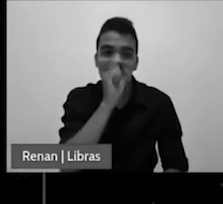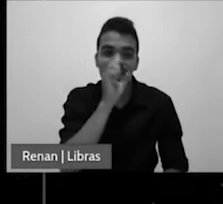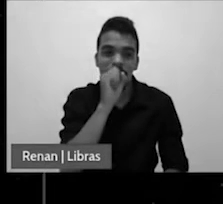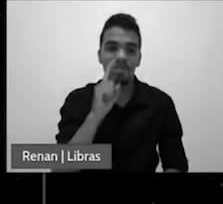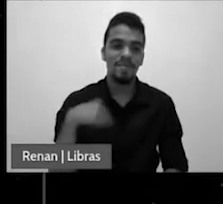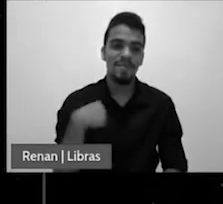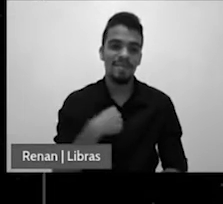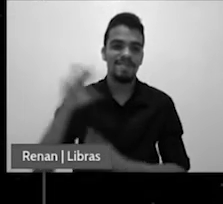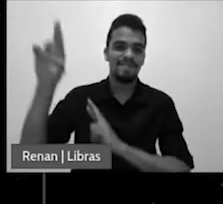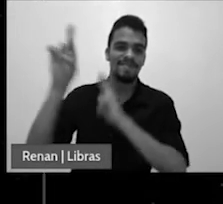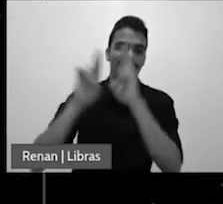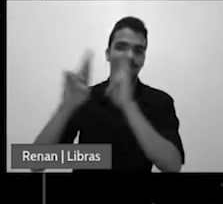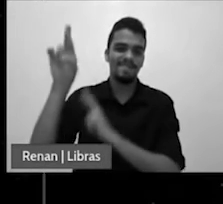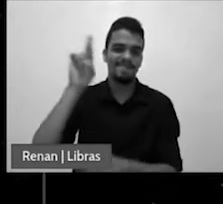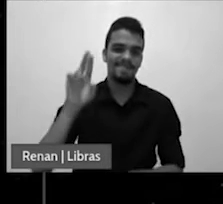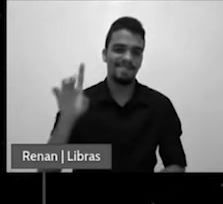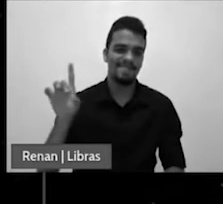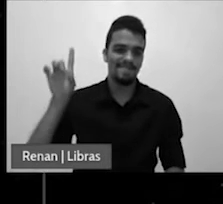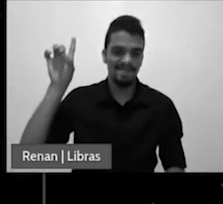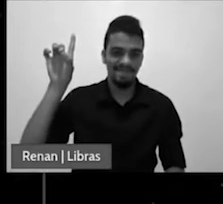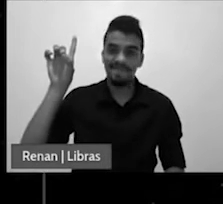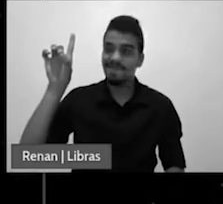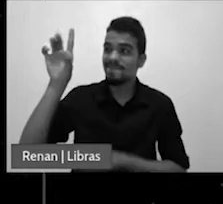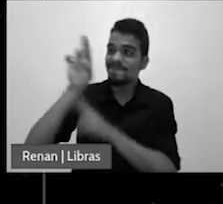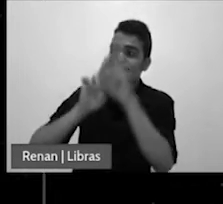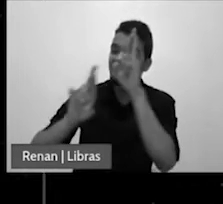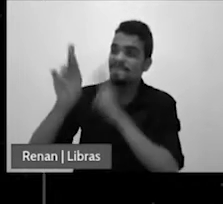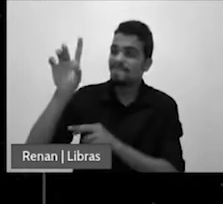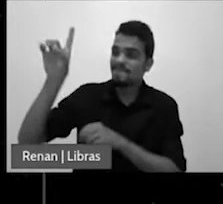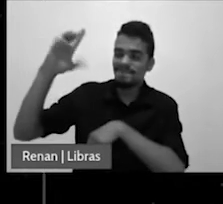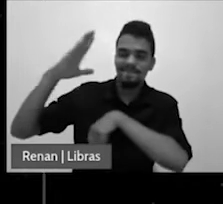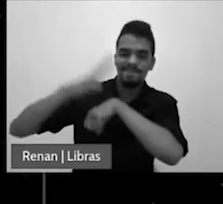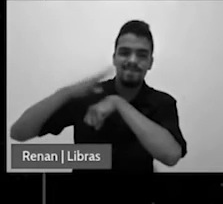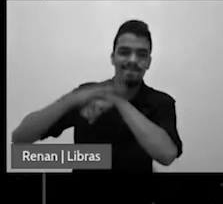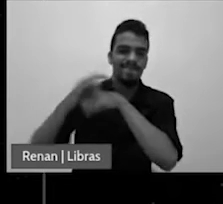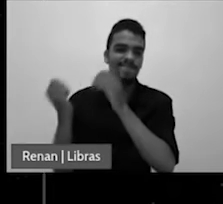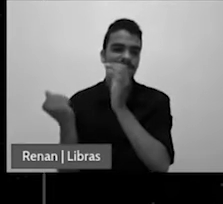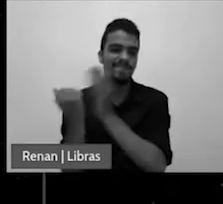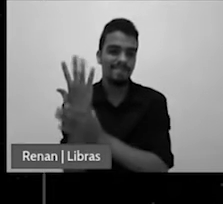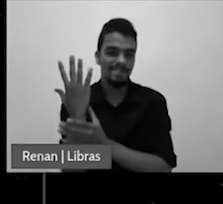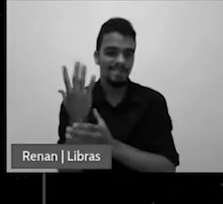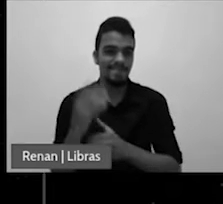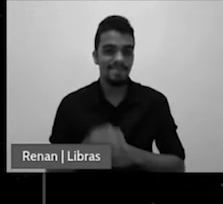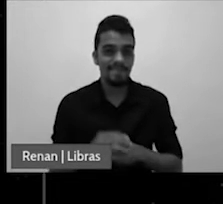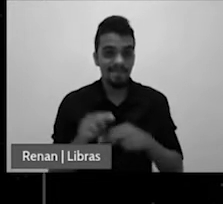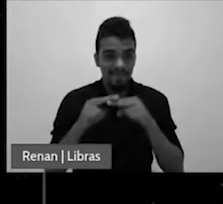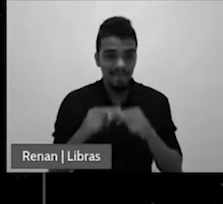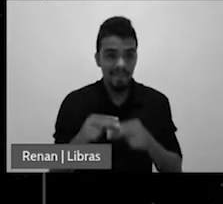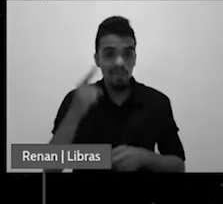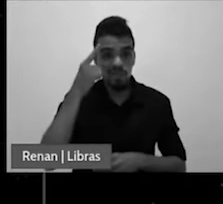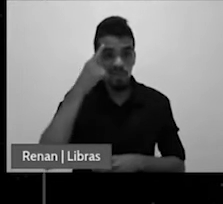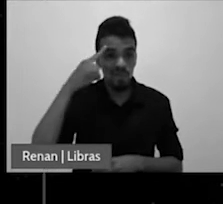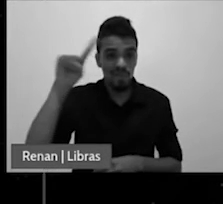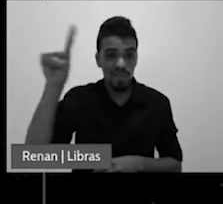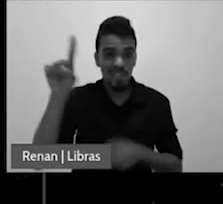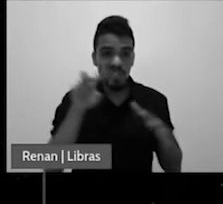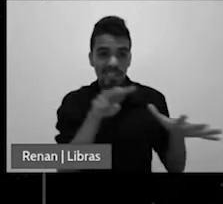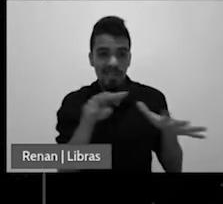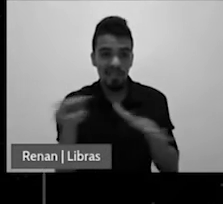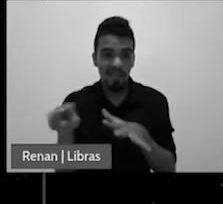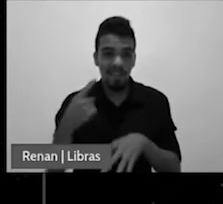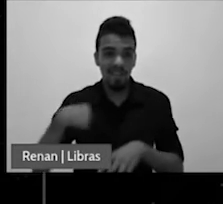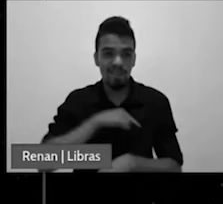Deus, a nossa comunhão com o Eterno, com o Criador. Porque uma vez na semana nós paramos para celebrar a criação.